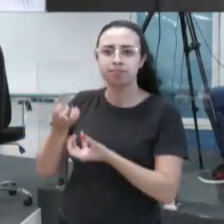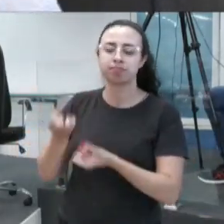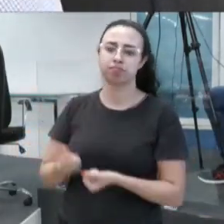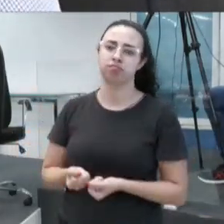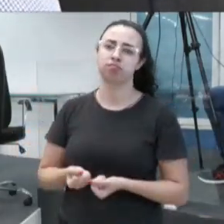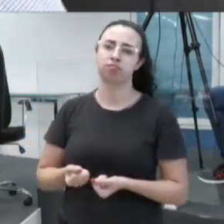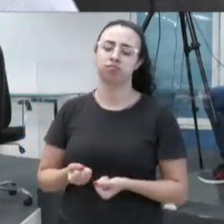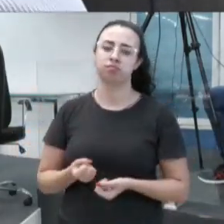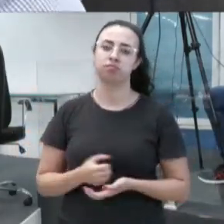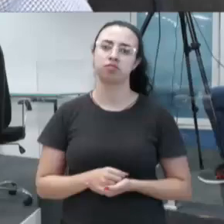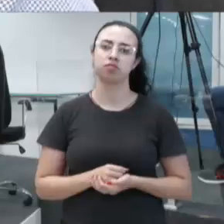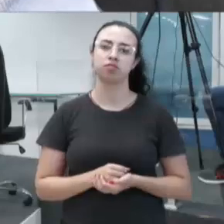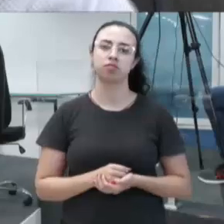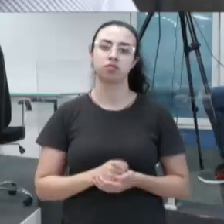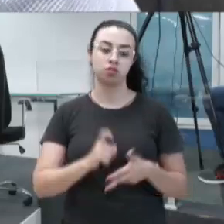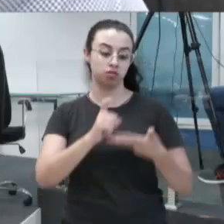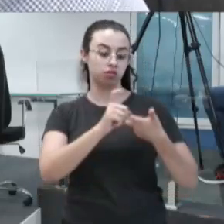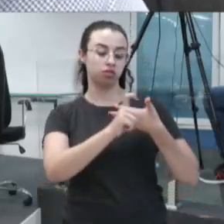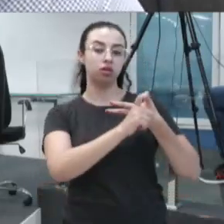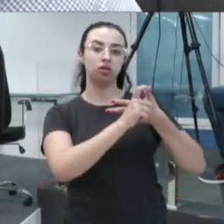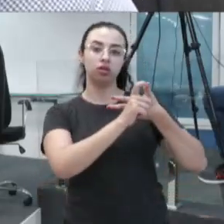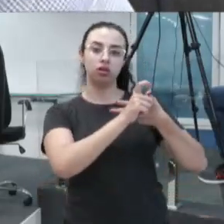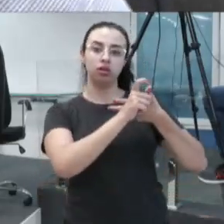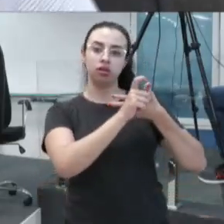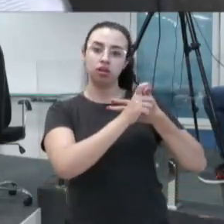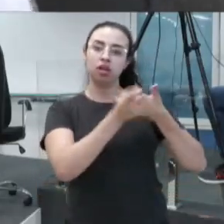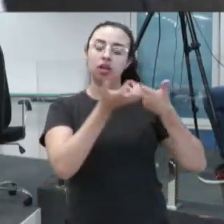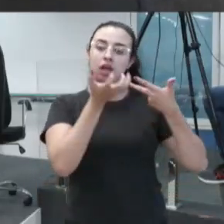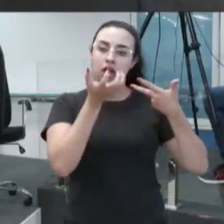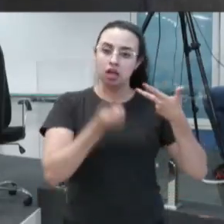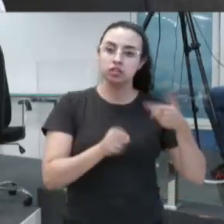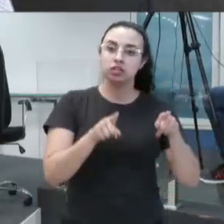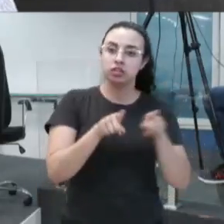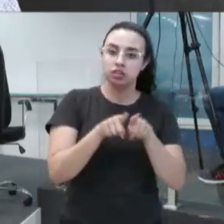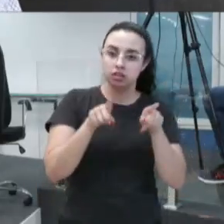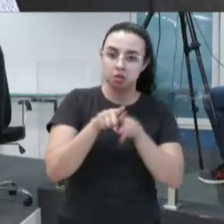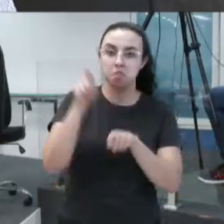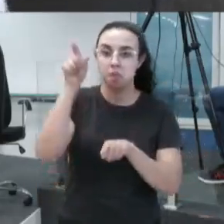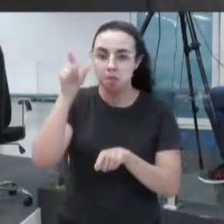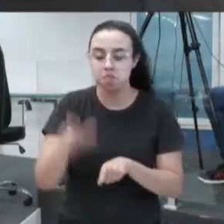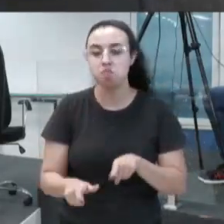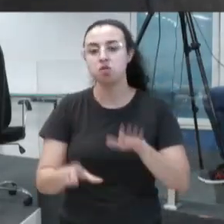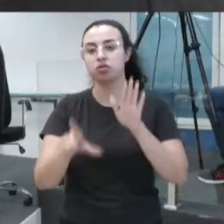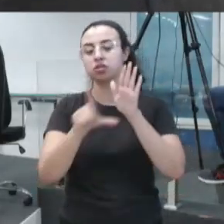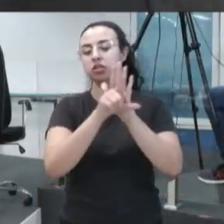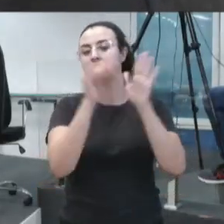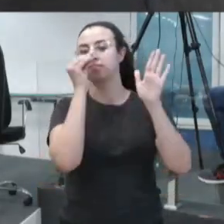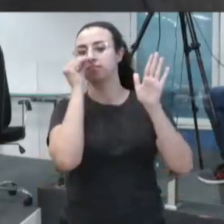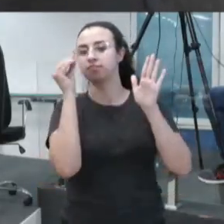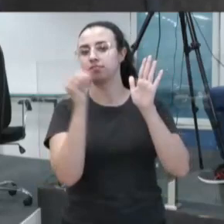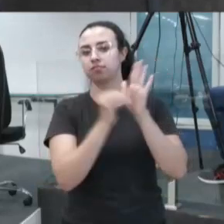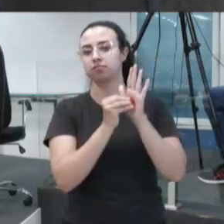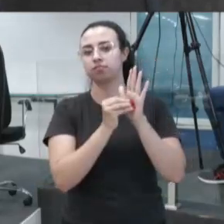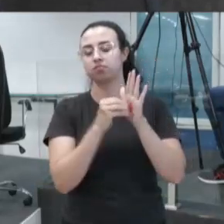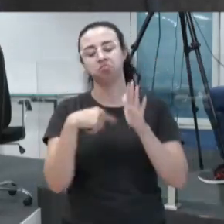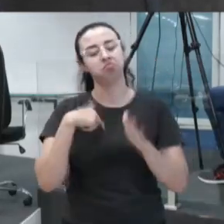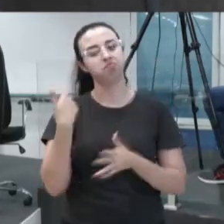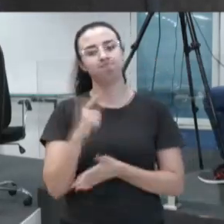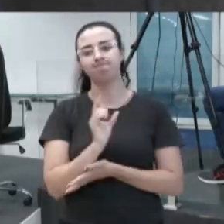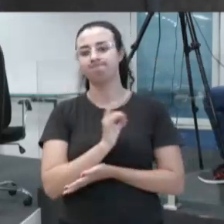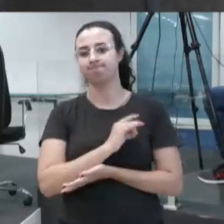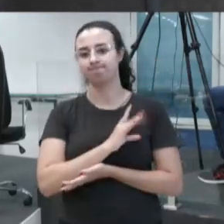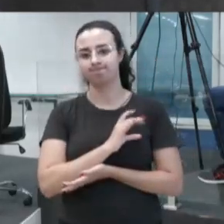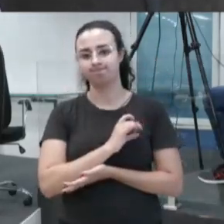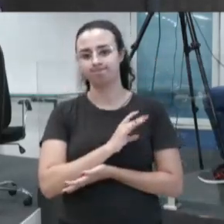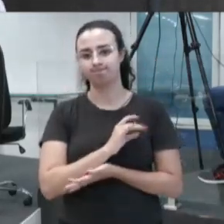O executivo abraça aquele que também desrespeita a irregularidade para ir para cima. Não tenho medo. Não